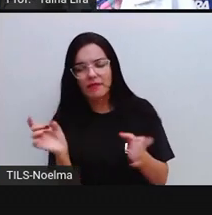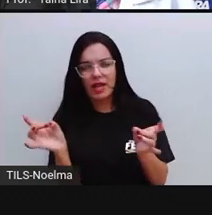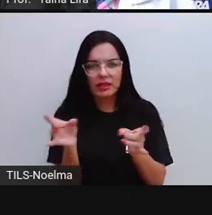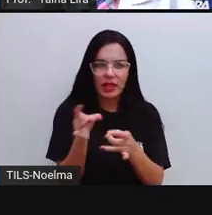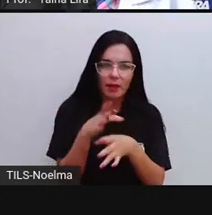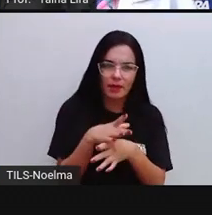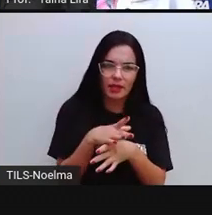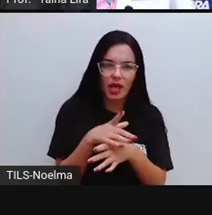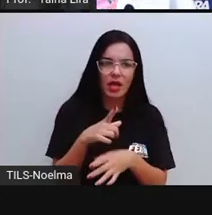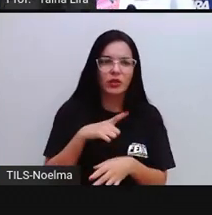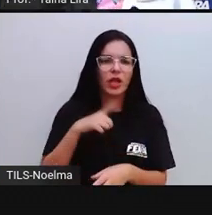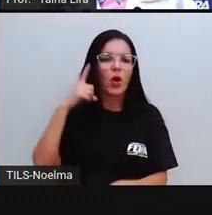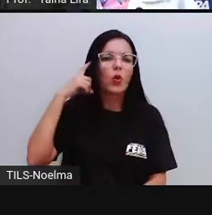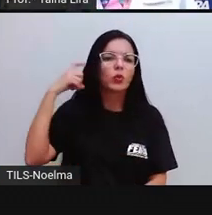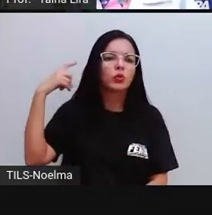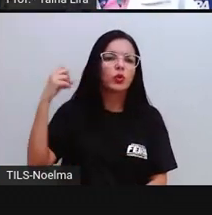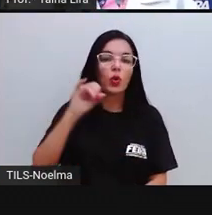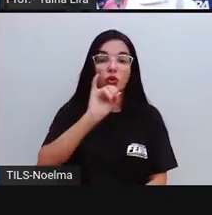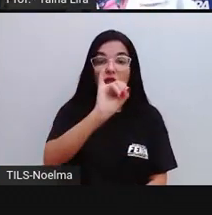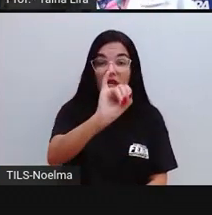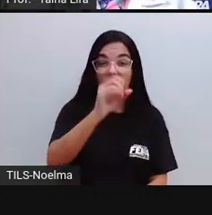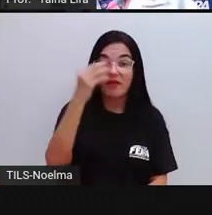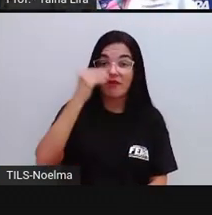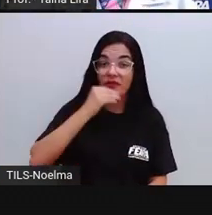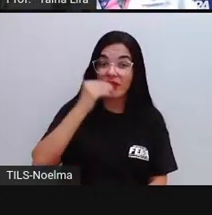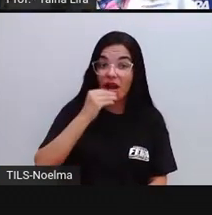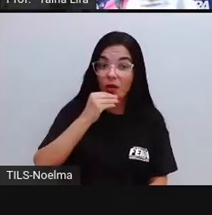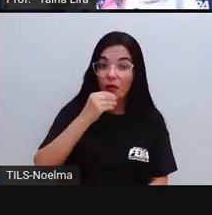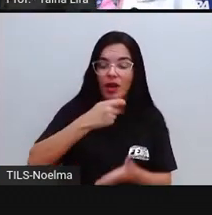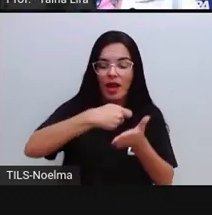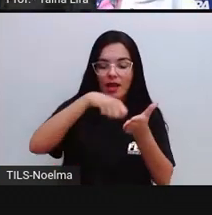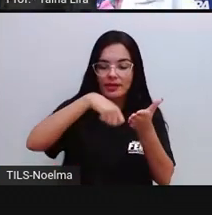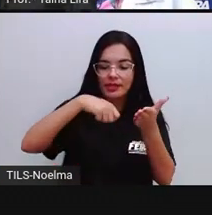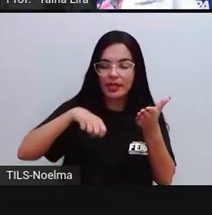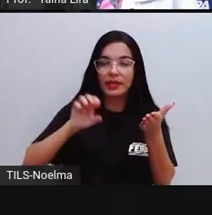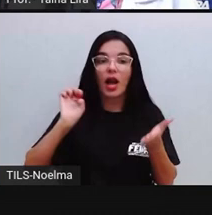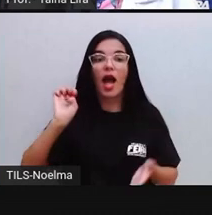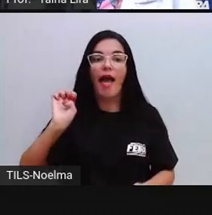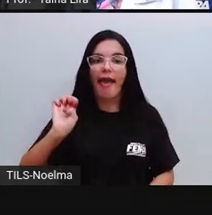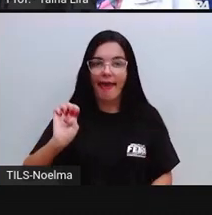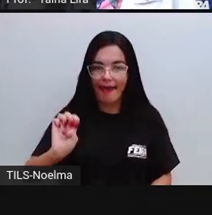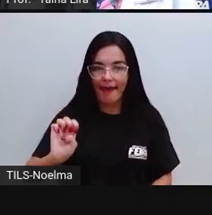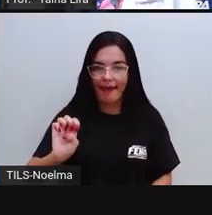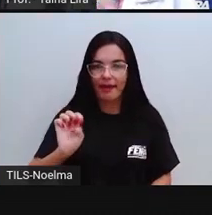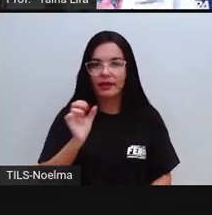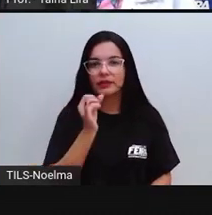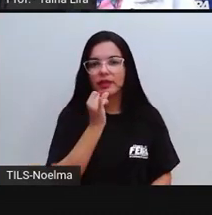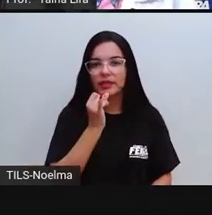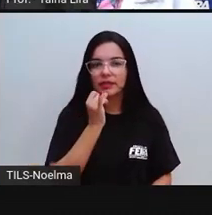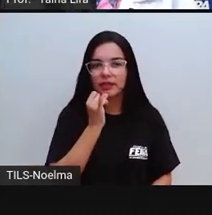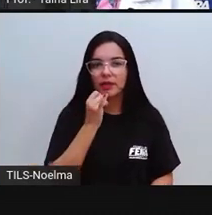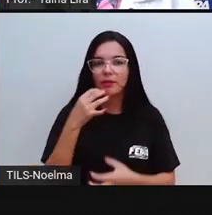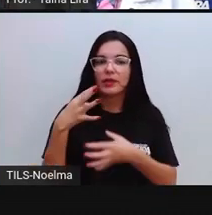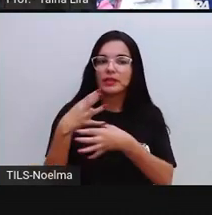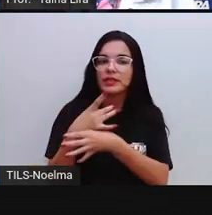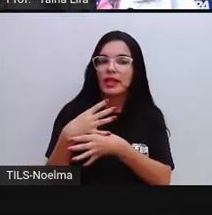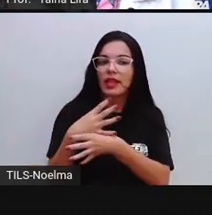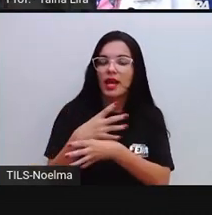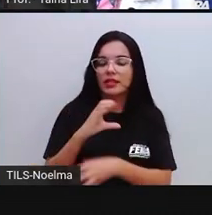de fraco, são escritas com E, tá? Por exemplo, a palavra cidade.